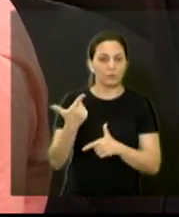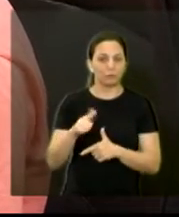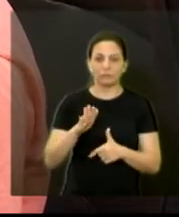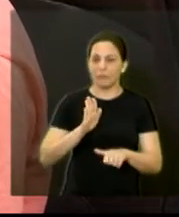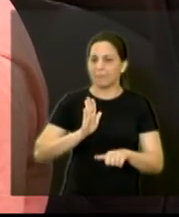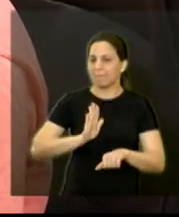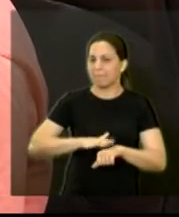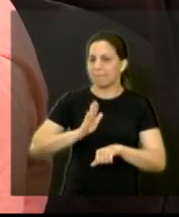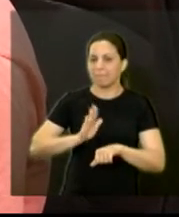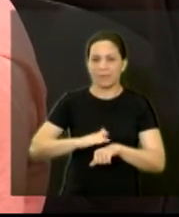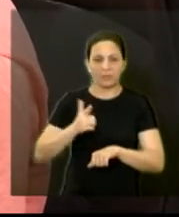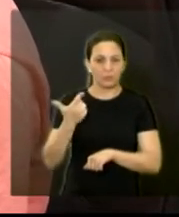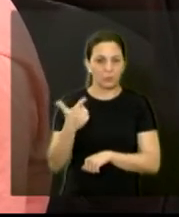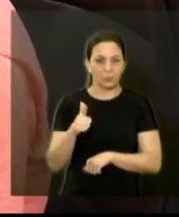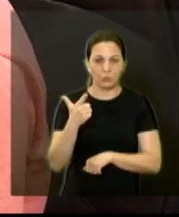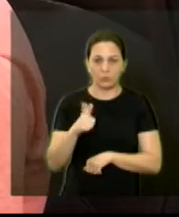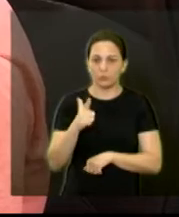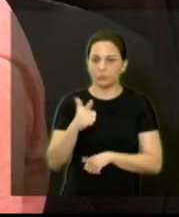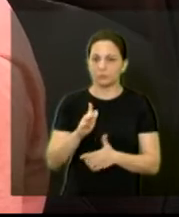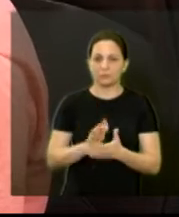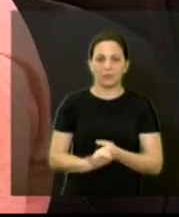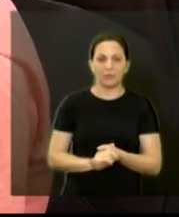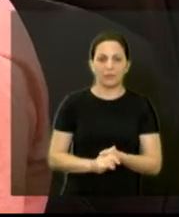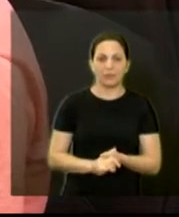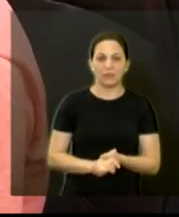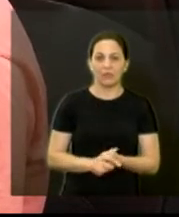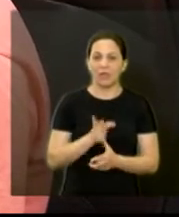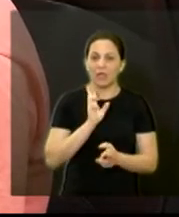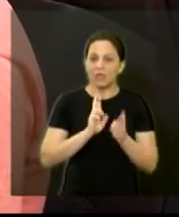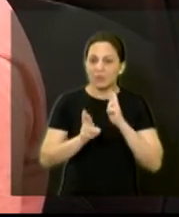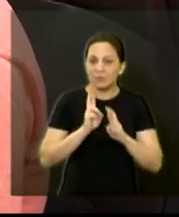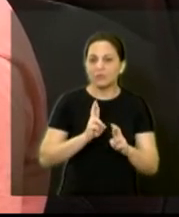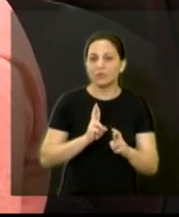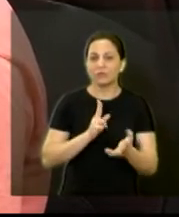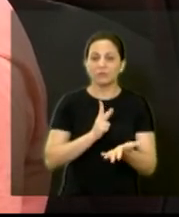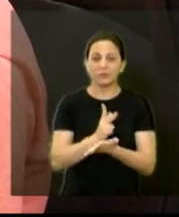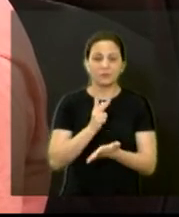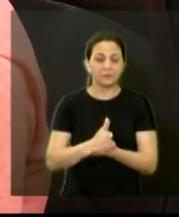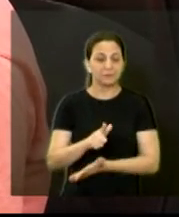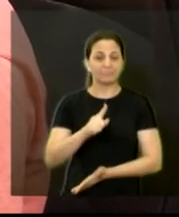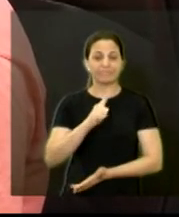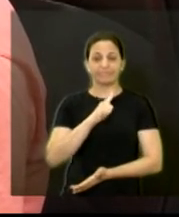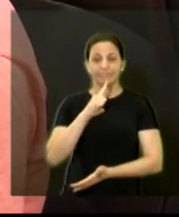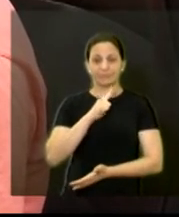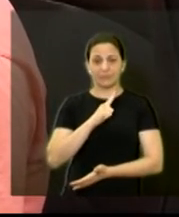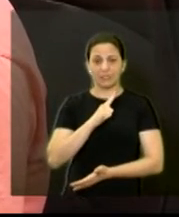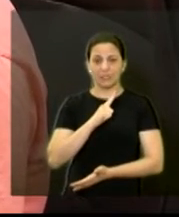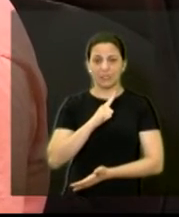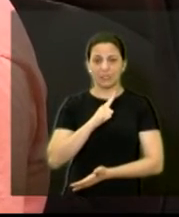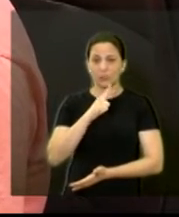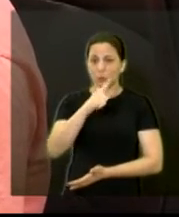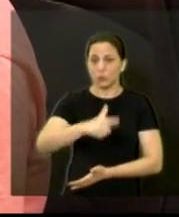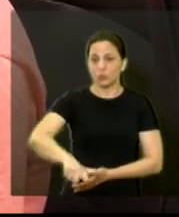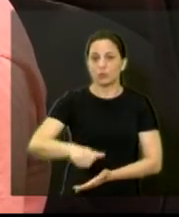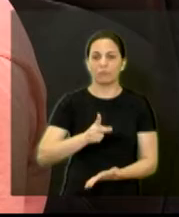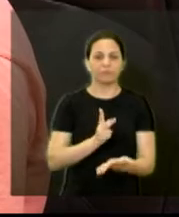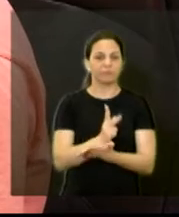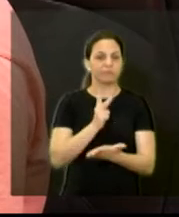antigamente tá a reclamação sempre houve e sempre vai haver se